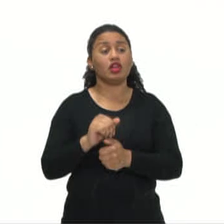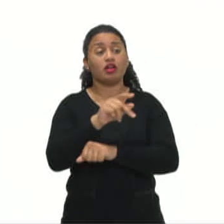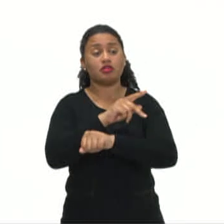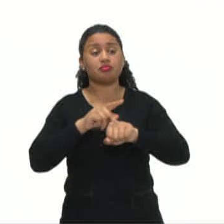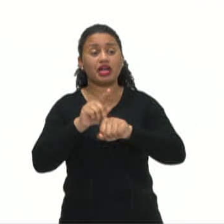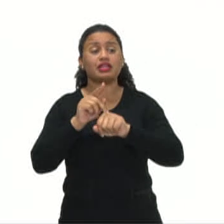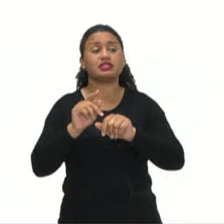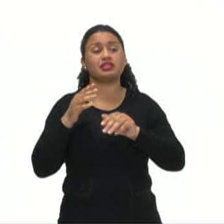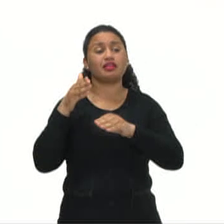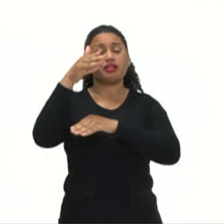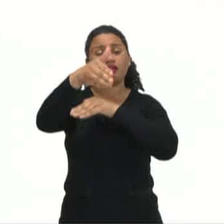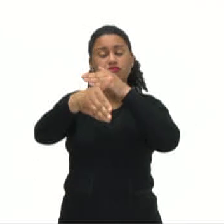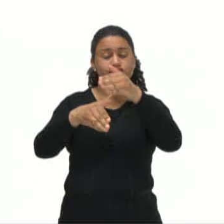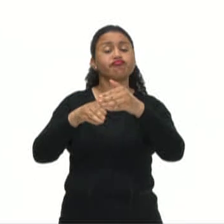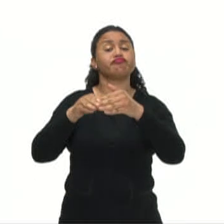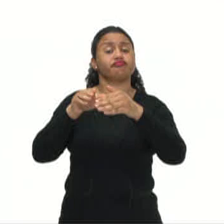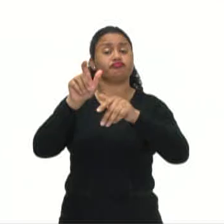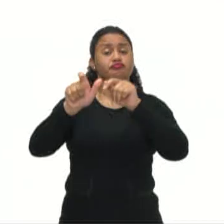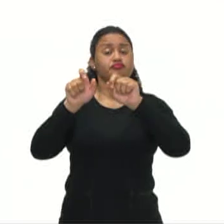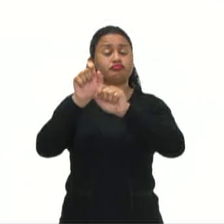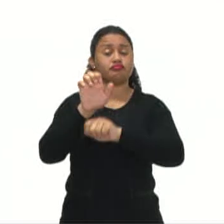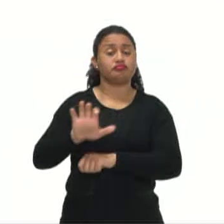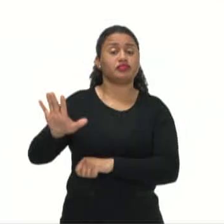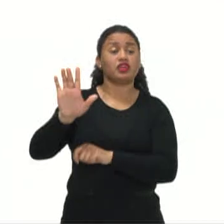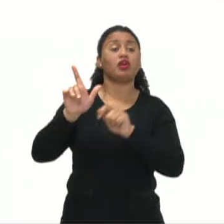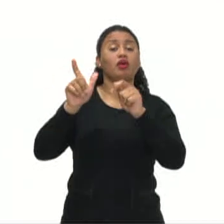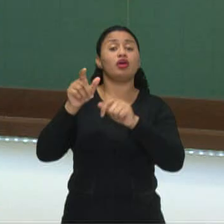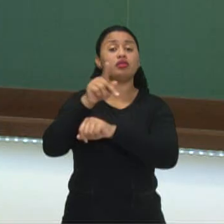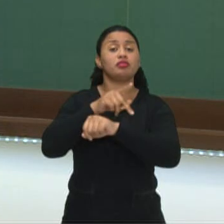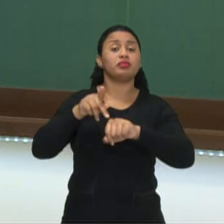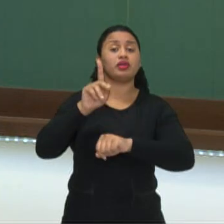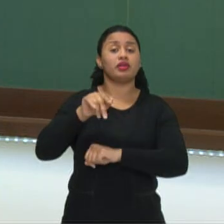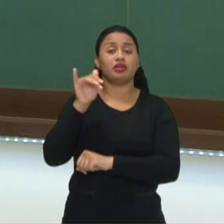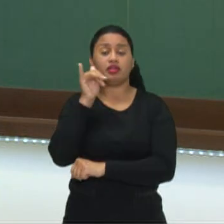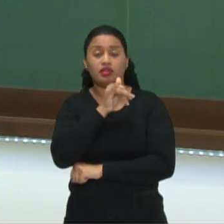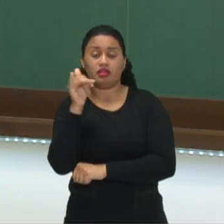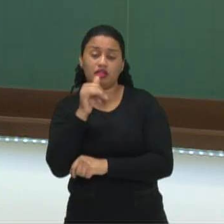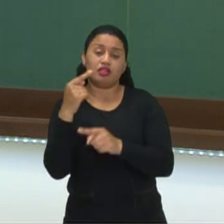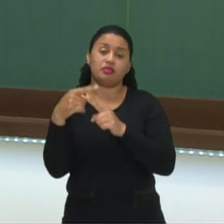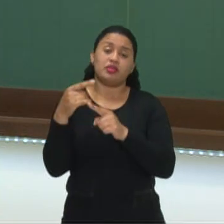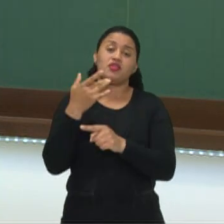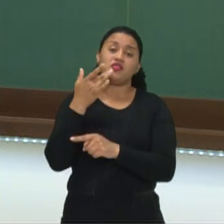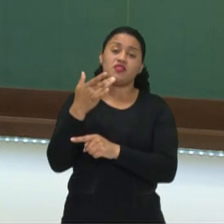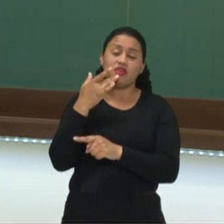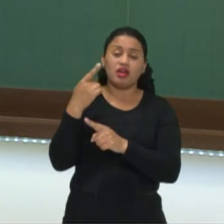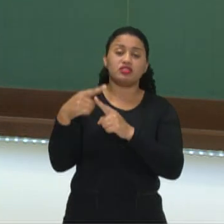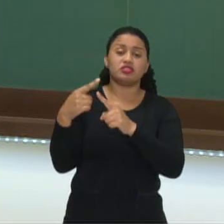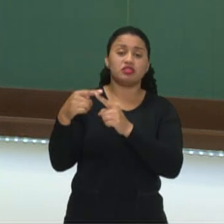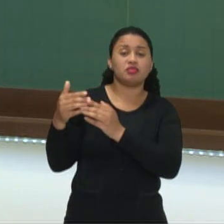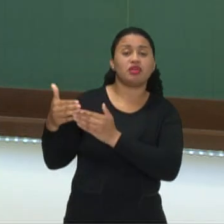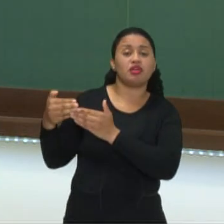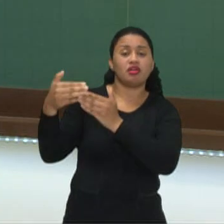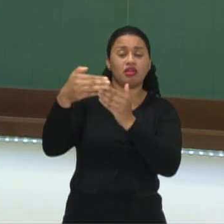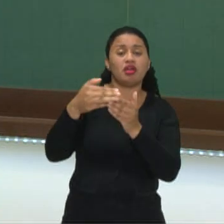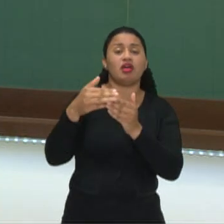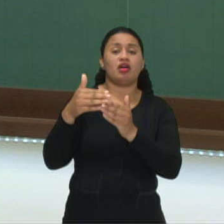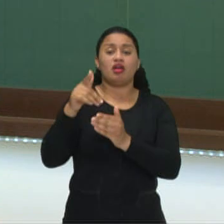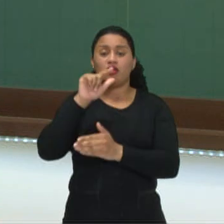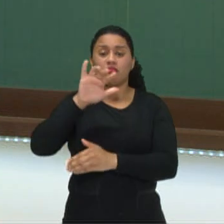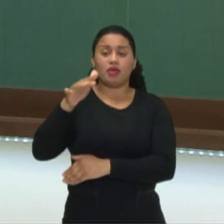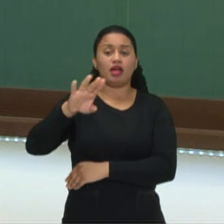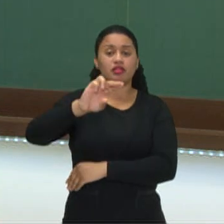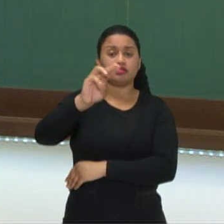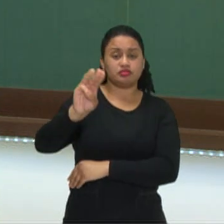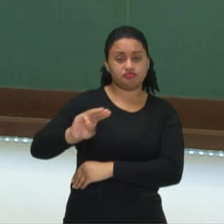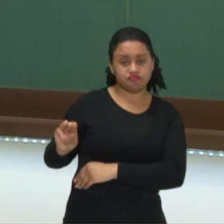a porta de entrada dos imigrantes ilegais é a Itália, por conta da facilidade, né? O país se encontra ali no mar Mediterrâneo.